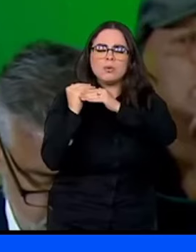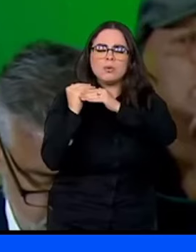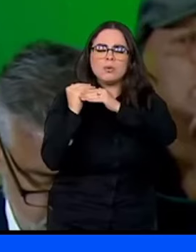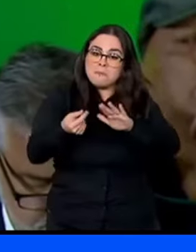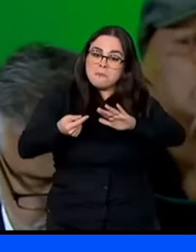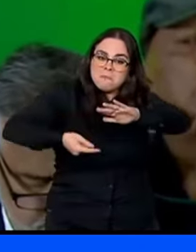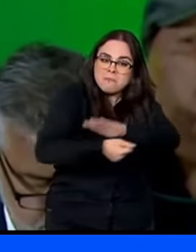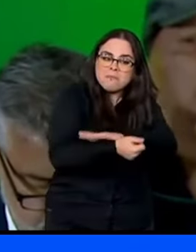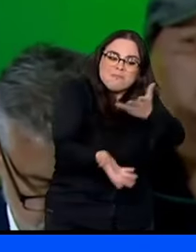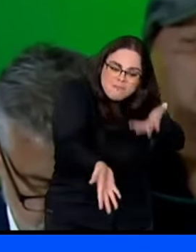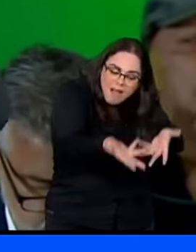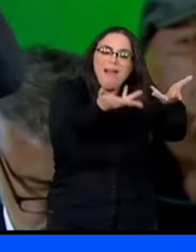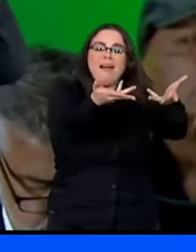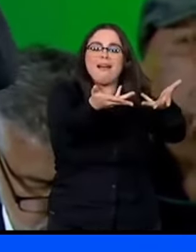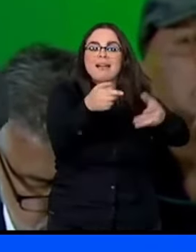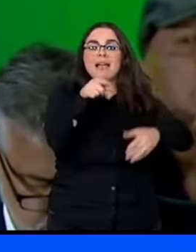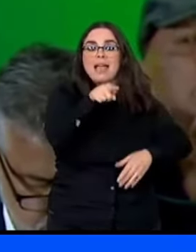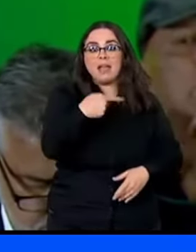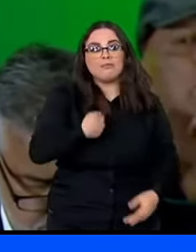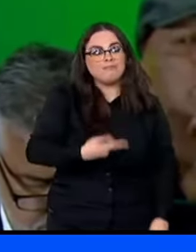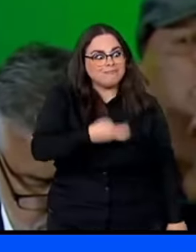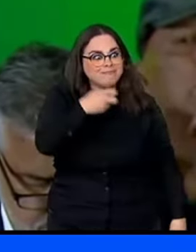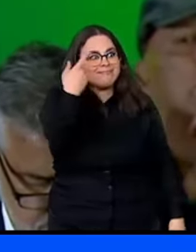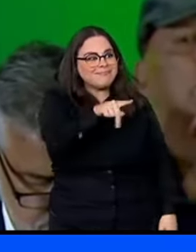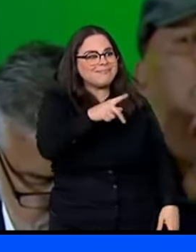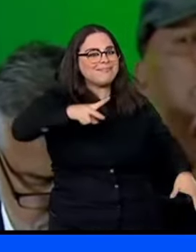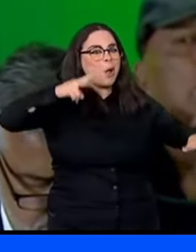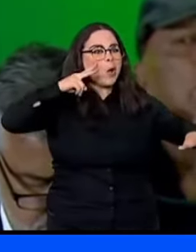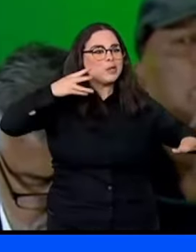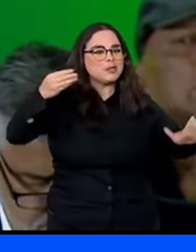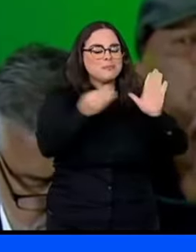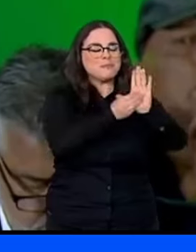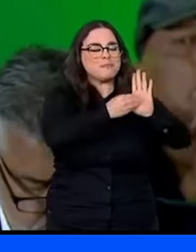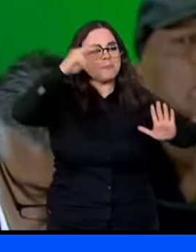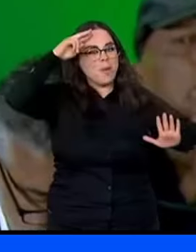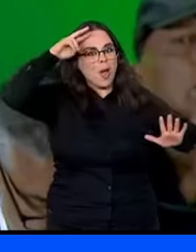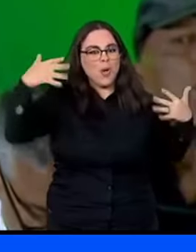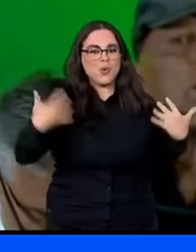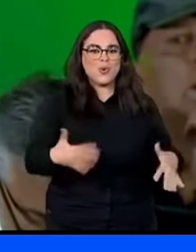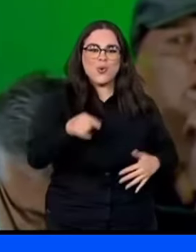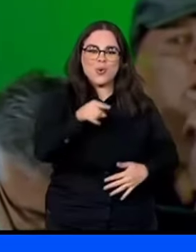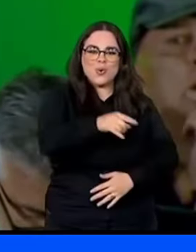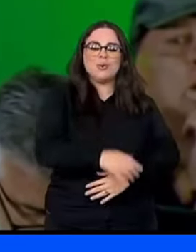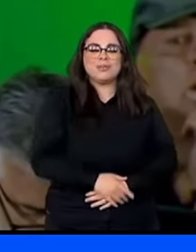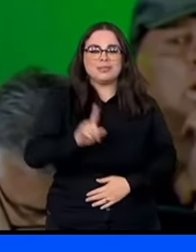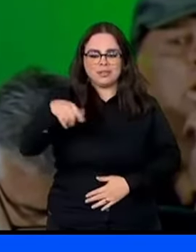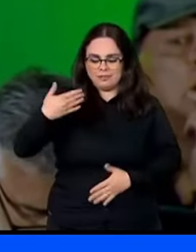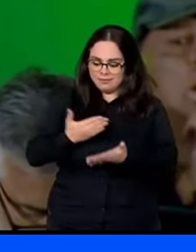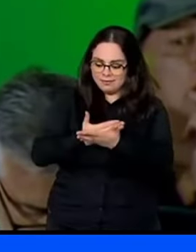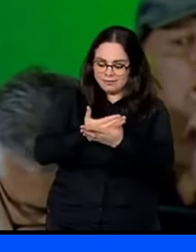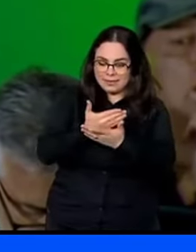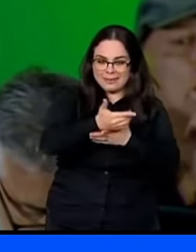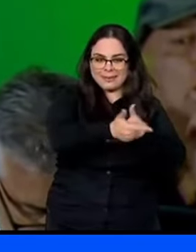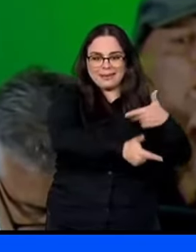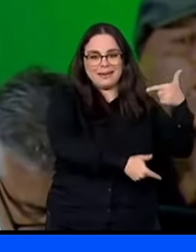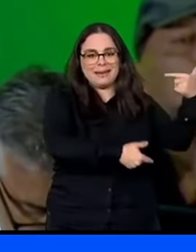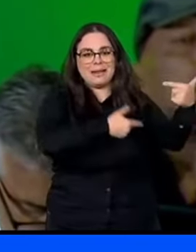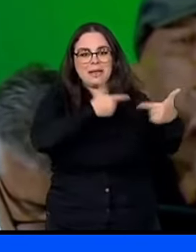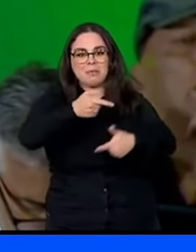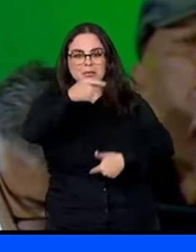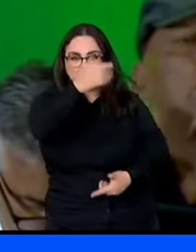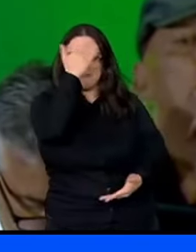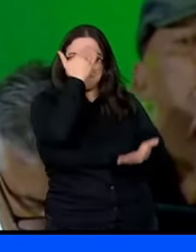investimento E é isso Que eu estou vendo Nessa fotografia Aqui Nós Começamos a trabalhar Vocês